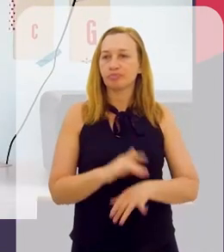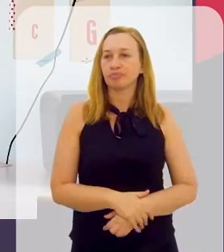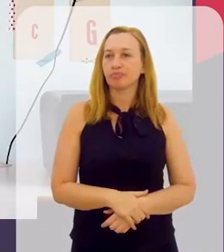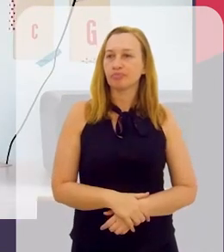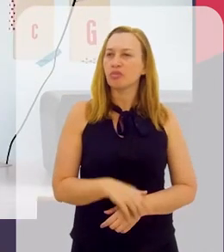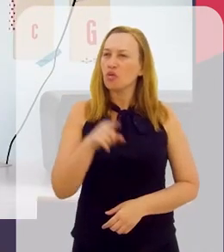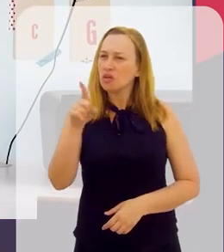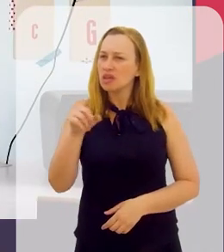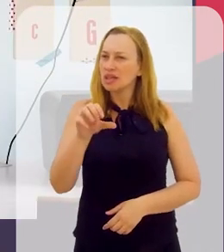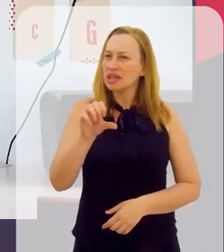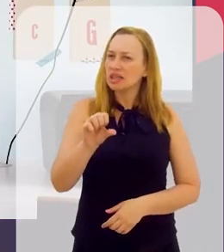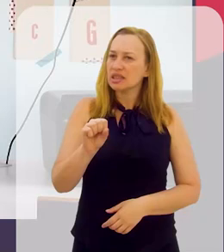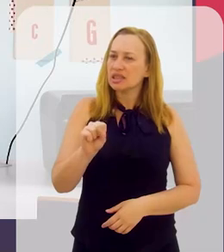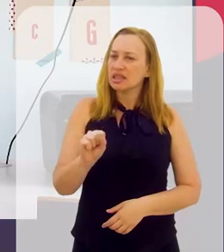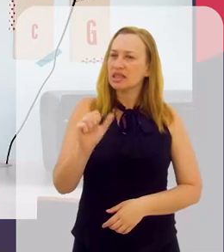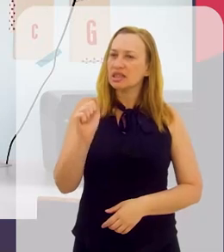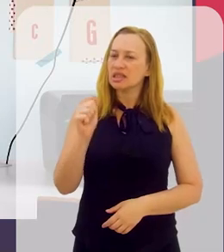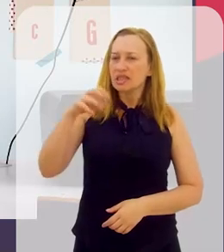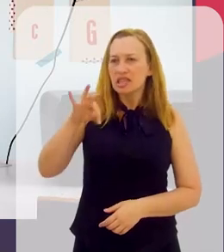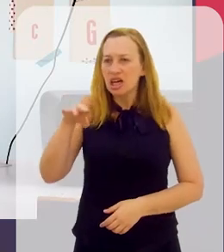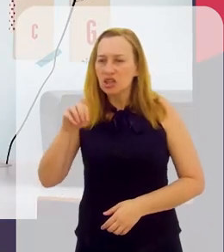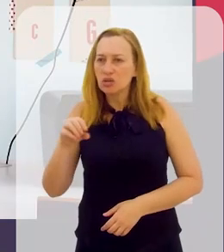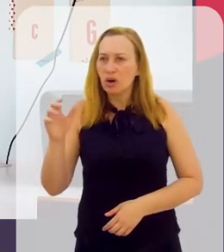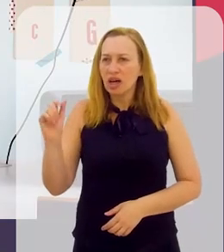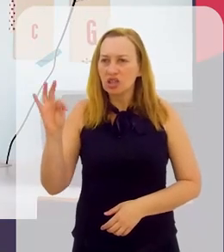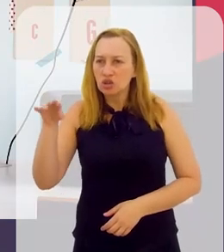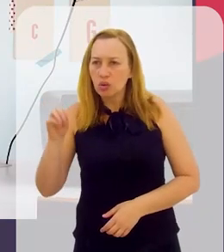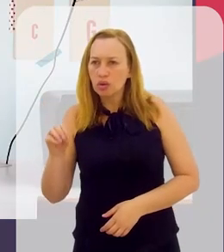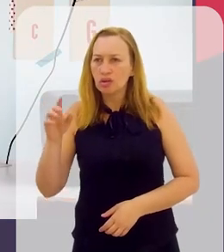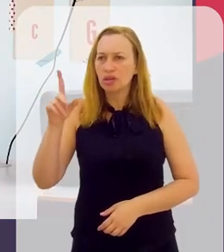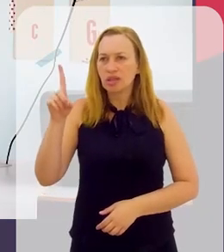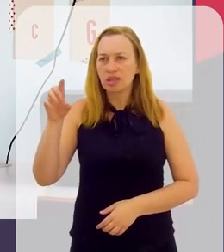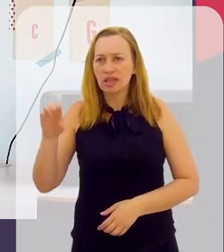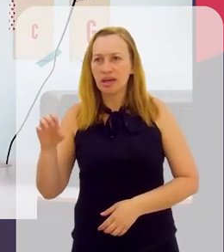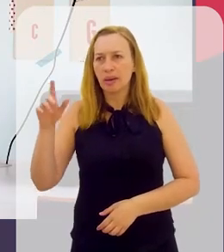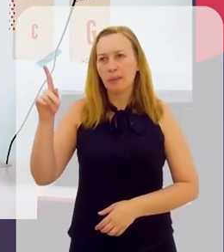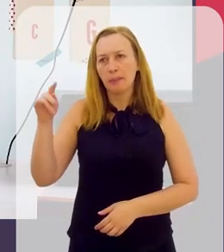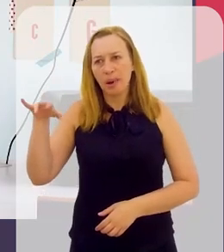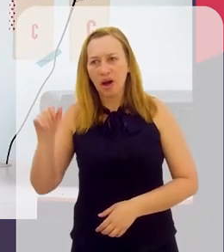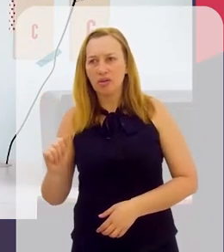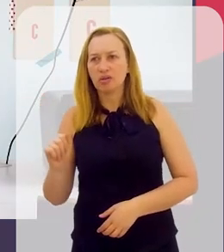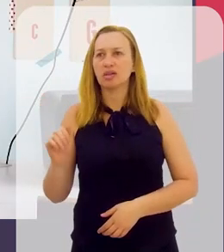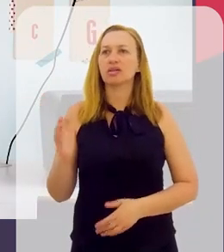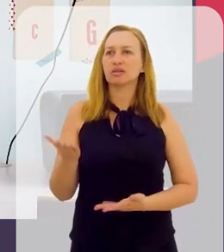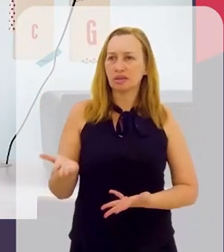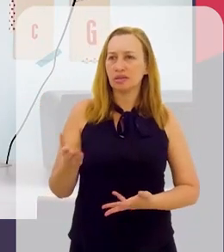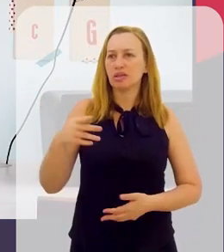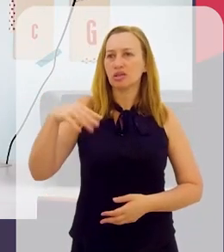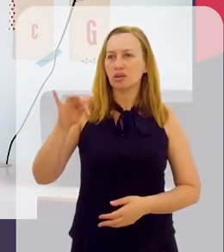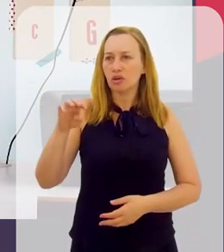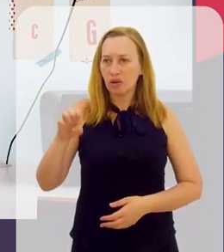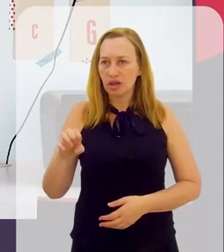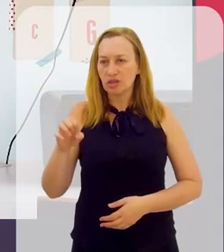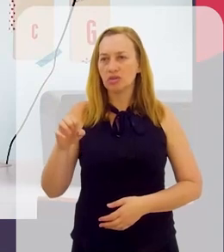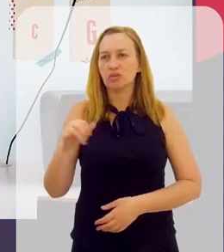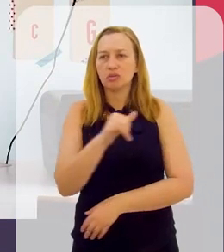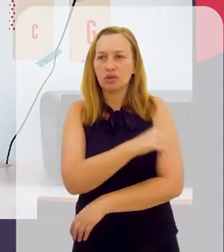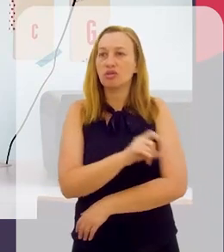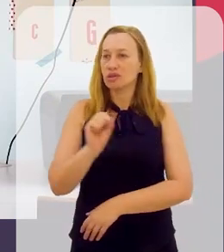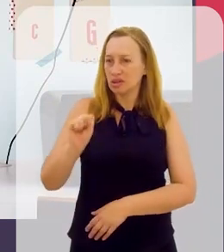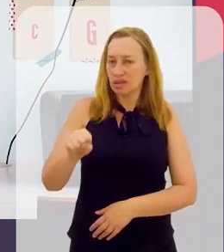contato. Você é de Santo Antônio de Padoa, noroeste do Rio de Janeiro, não é isso? Exatamente, né?